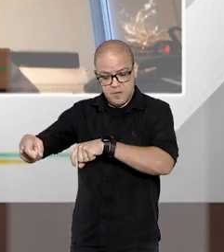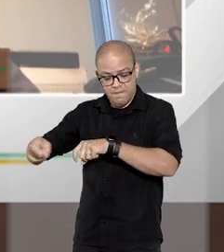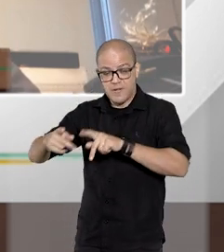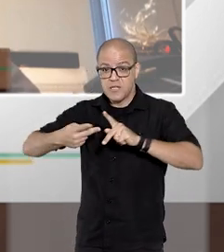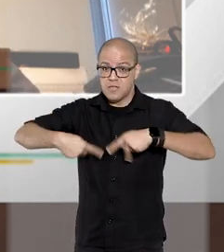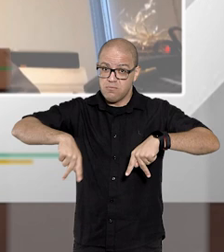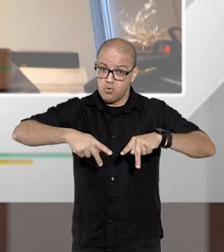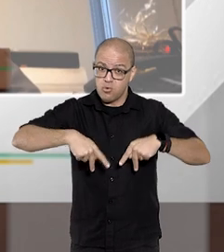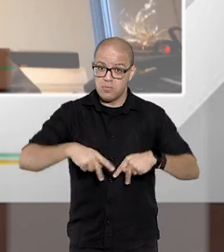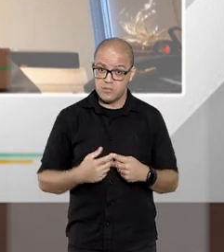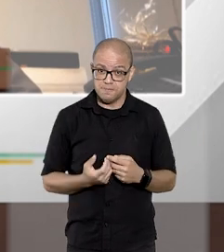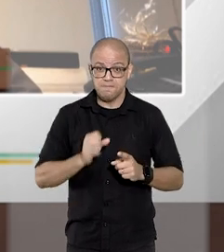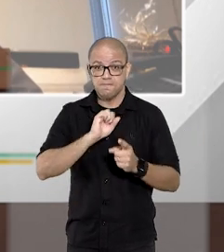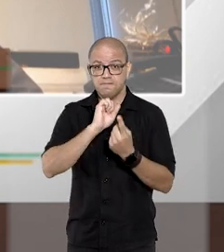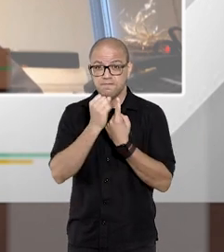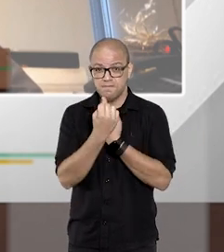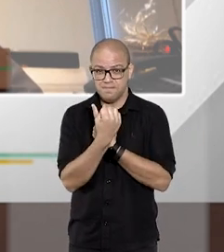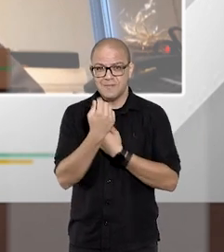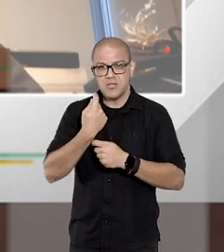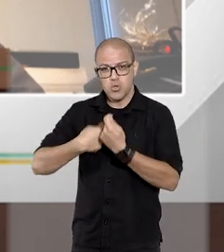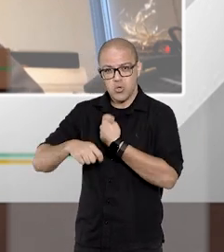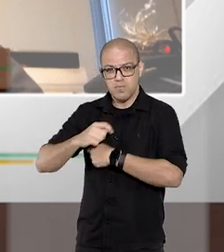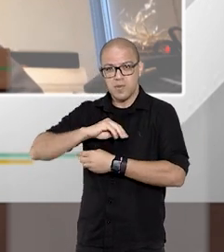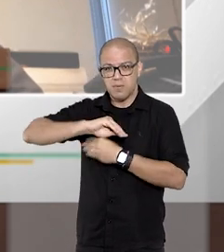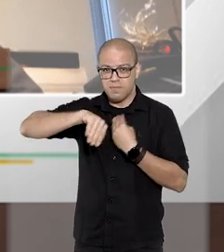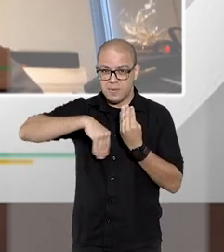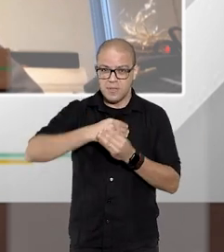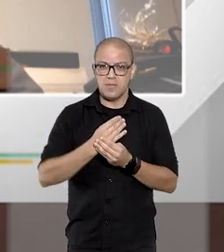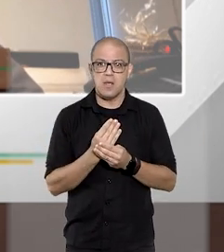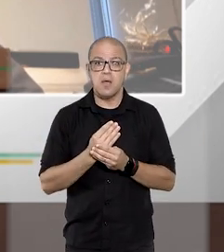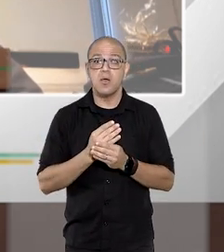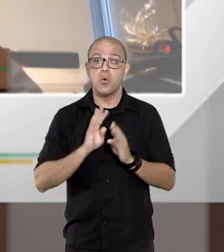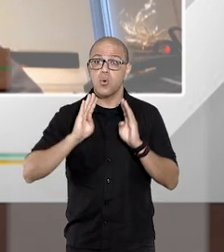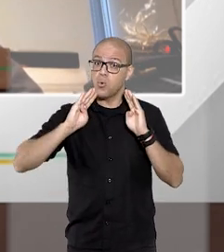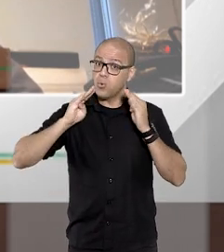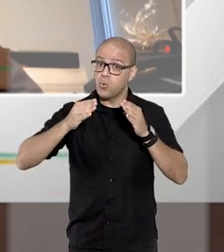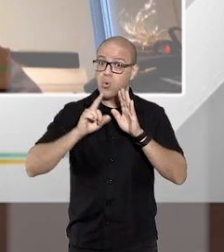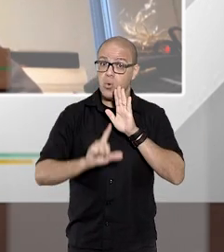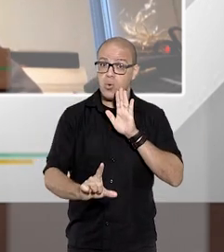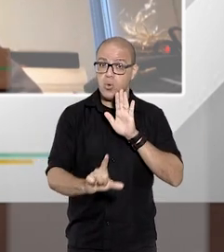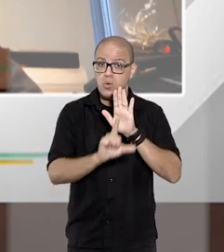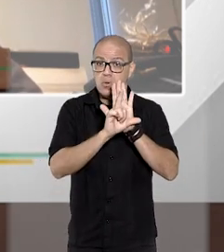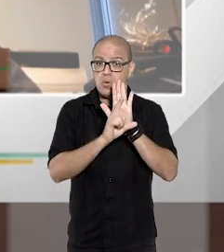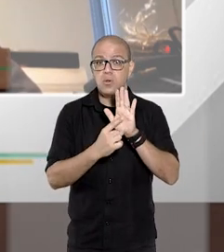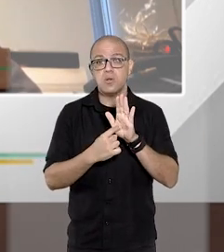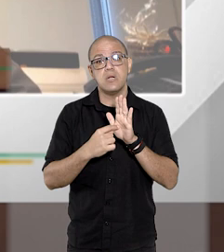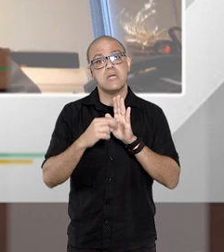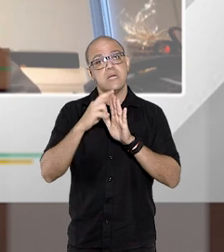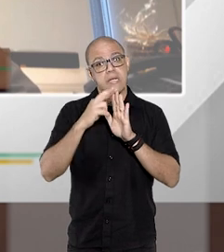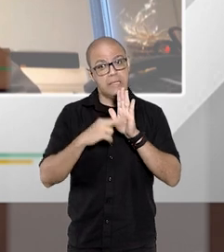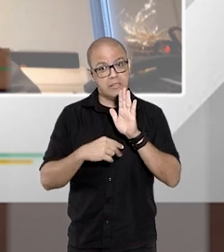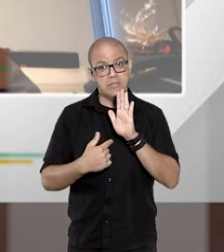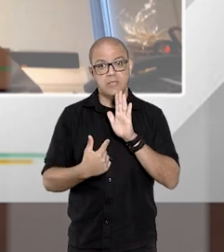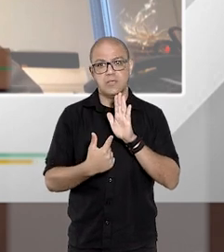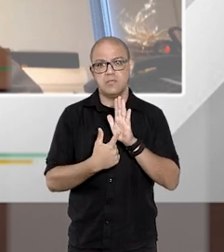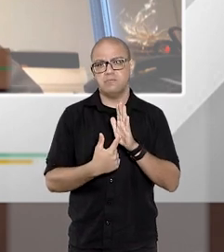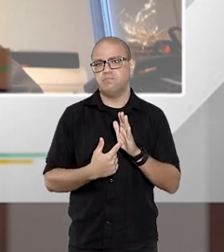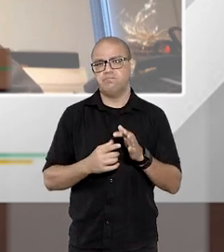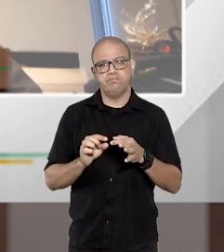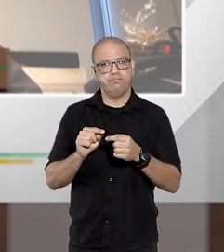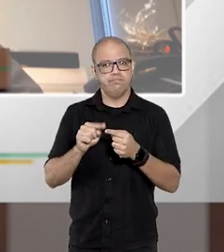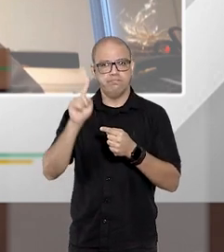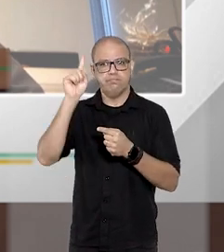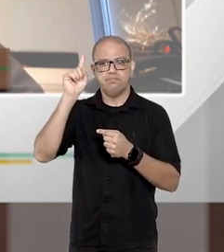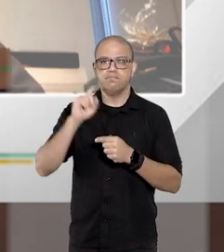da fazenda pública, a sociedade de economia mista para os fins da lei de regência, ela não